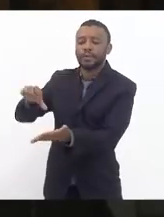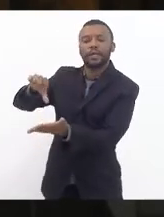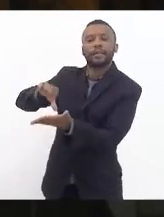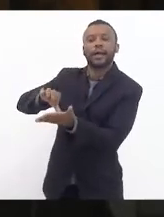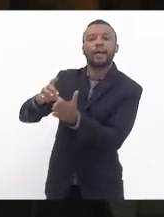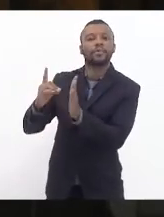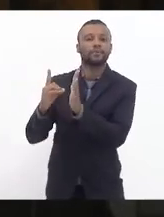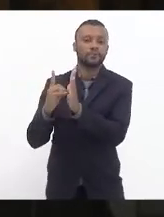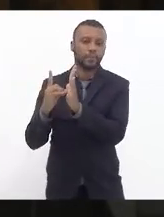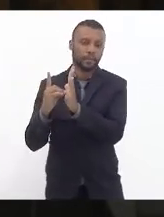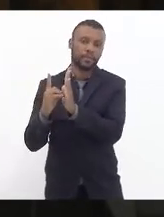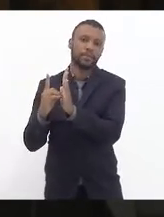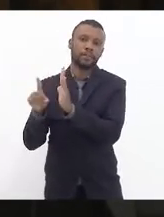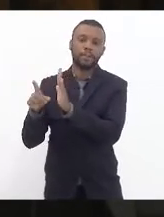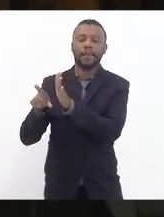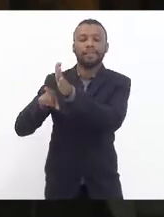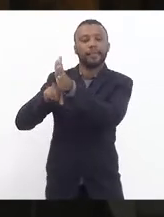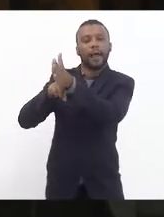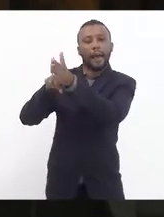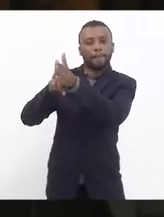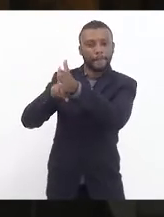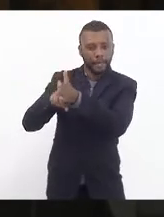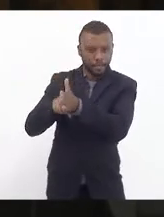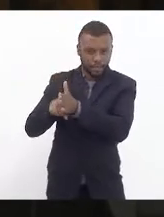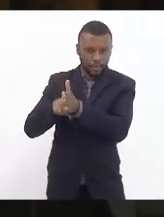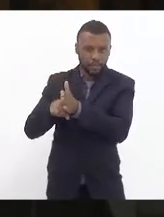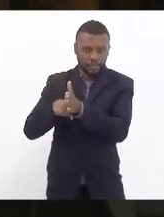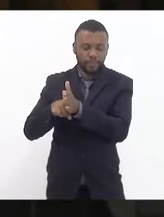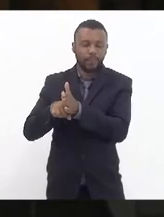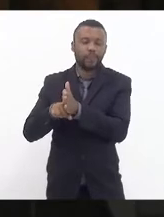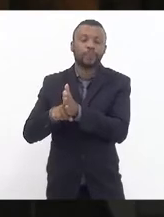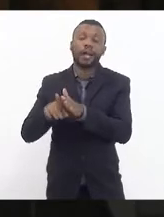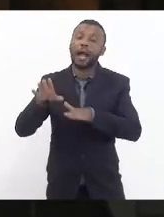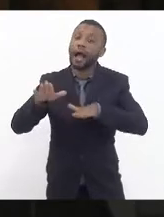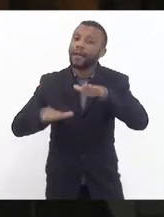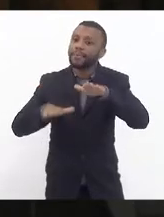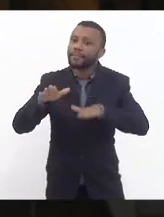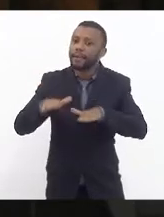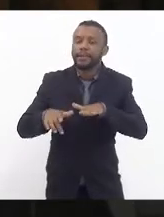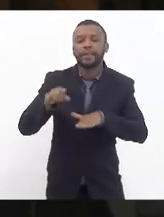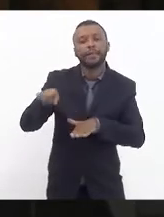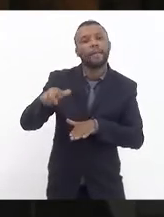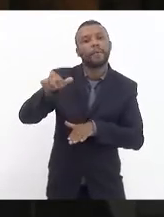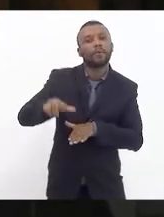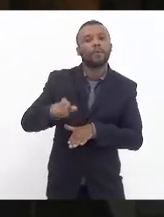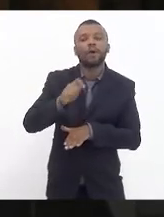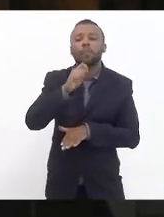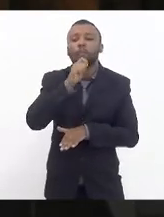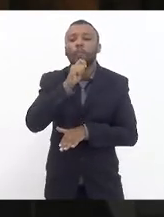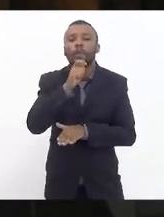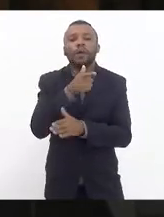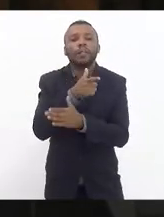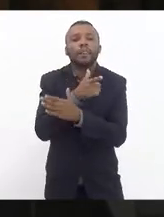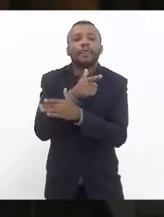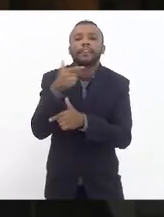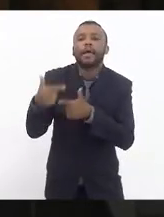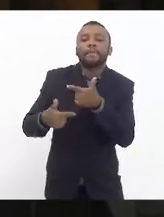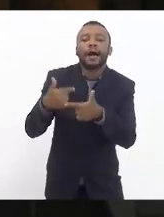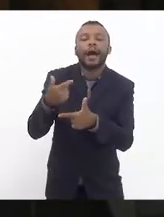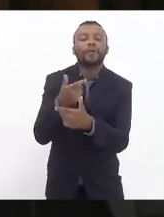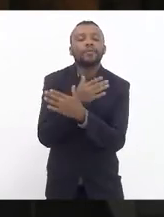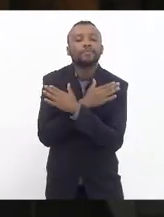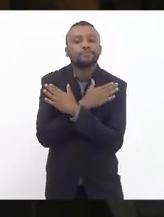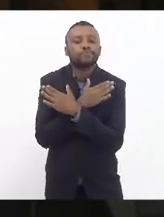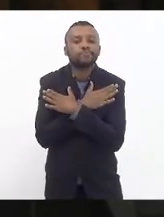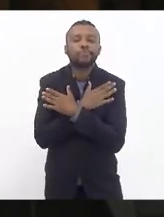para a realização da perícia. Muitas das vezes essas pessoas estão desempregadas, estão com dificuldade econômica grande